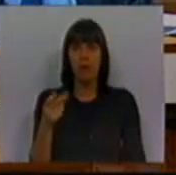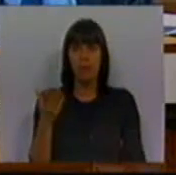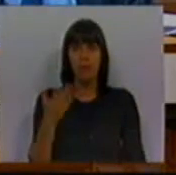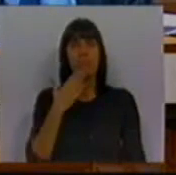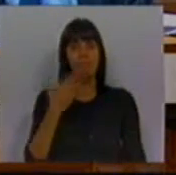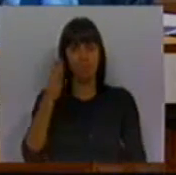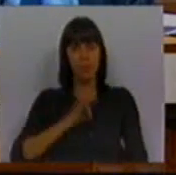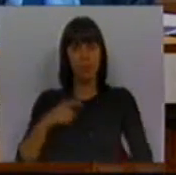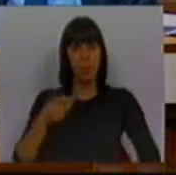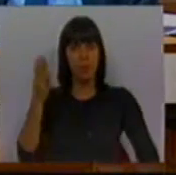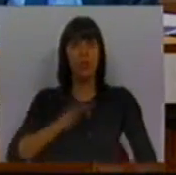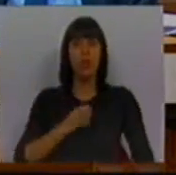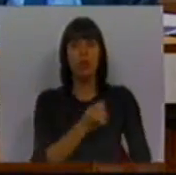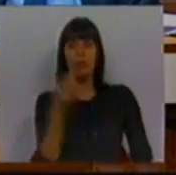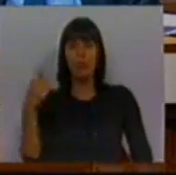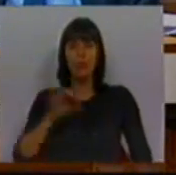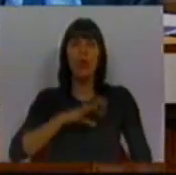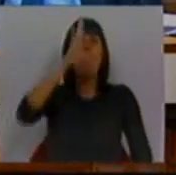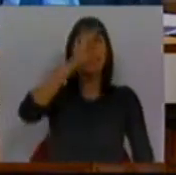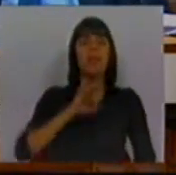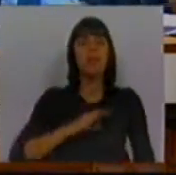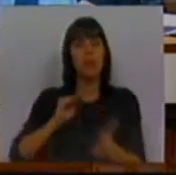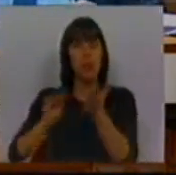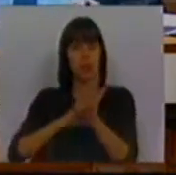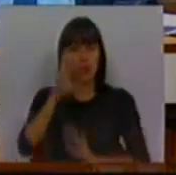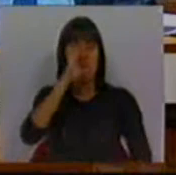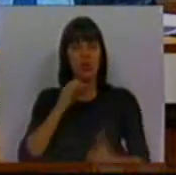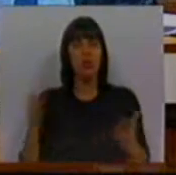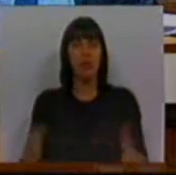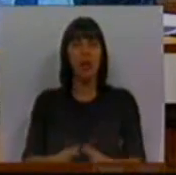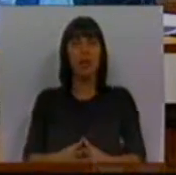Muito obrigado, Sr. Presidente, Srs. Presidentes, Sr. Ministro, Srs. Secretários de Estado.